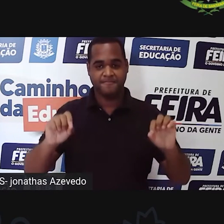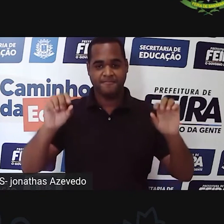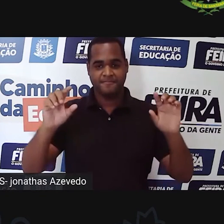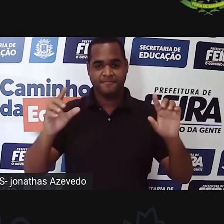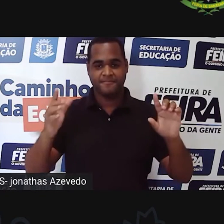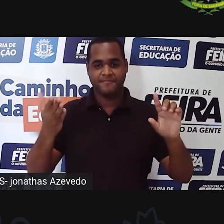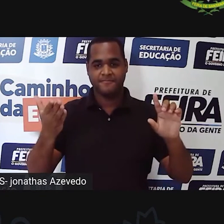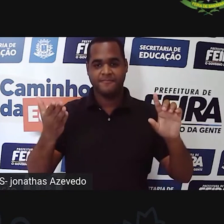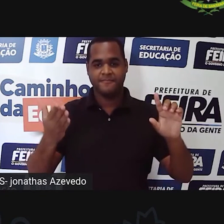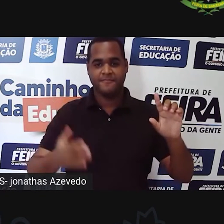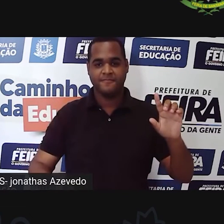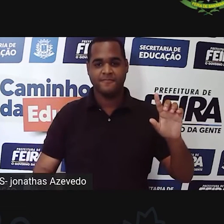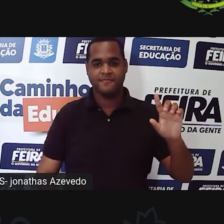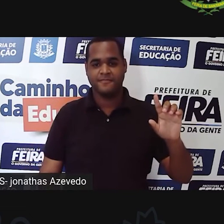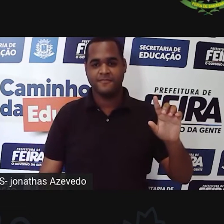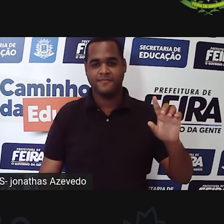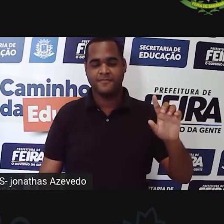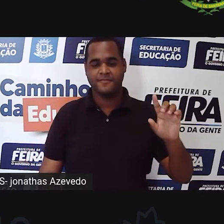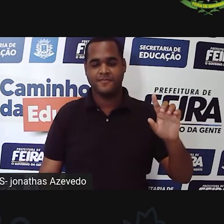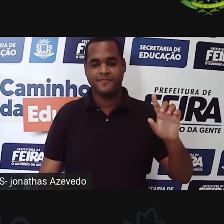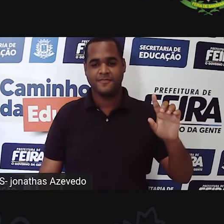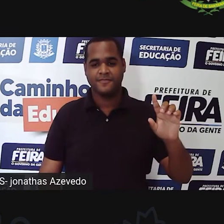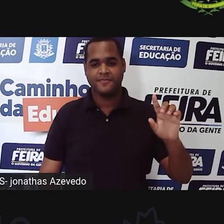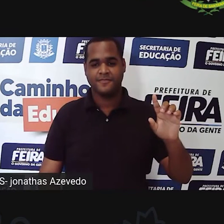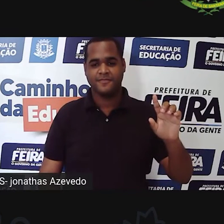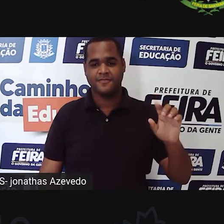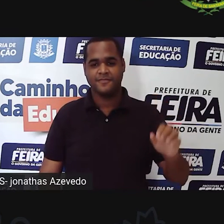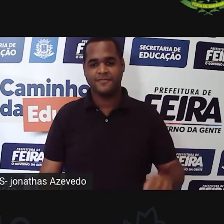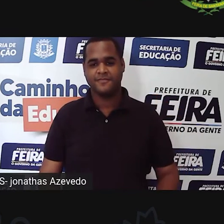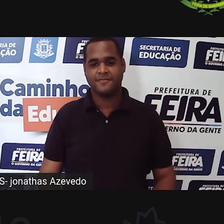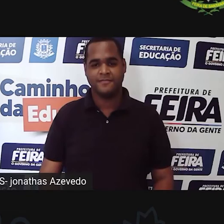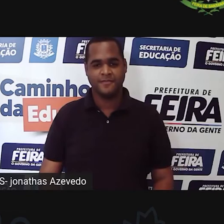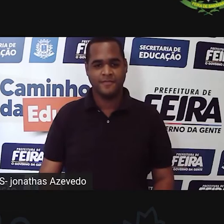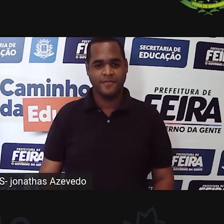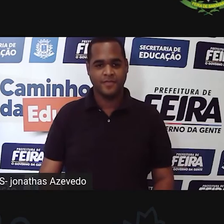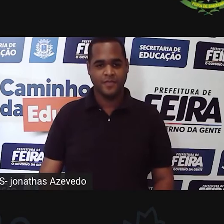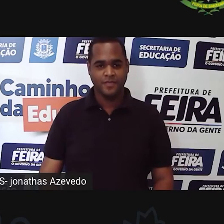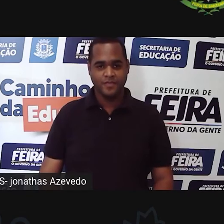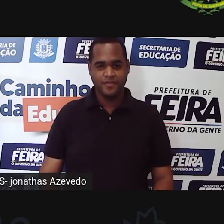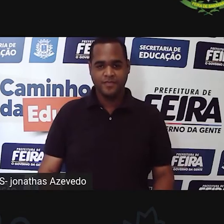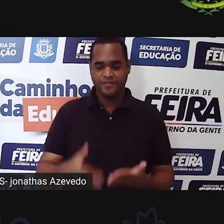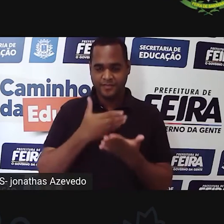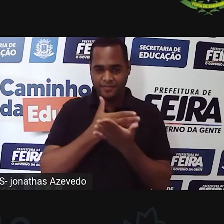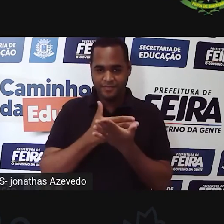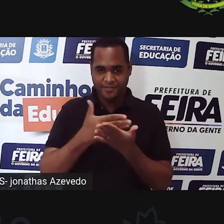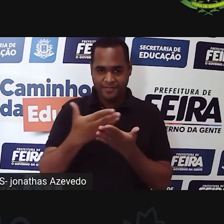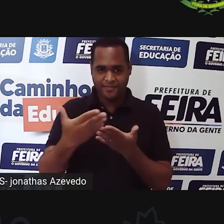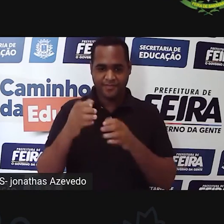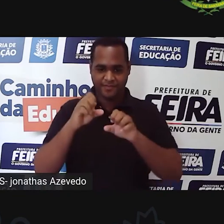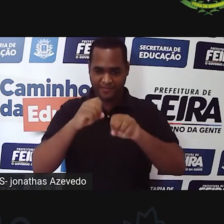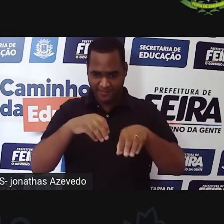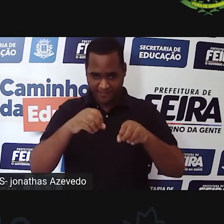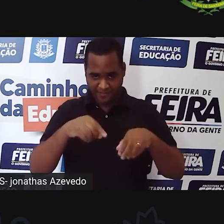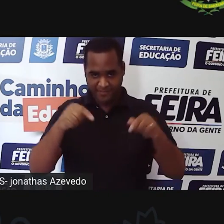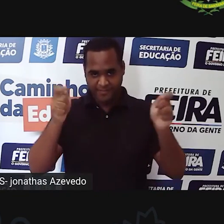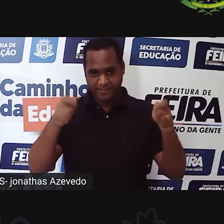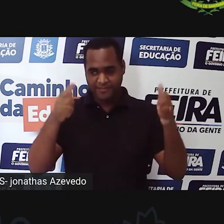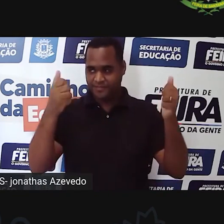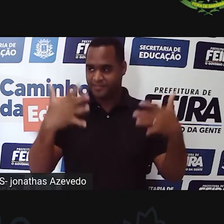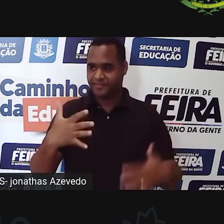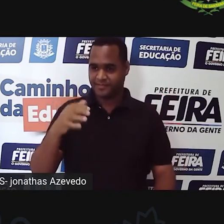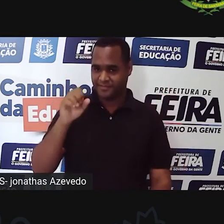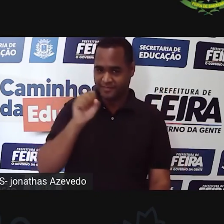vocês e vamos lá iniciar a nossa aula de ciências do